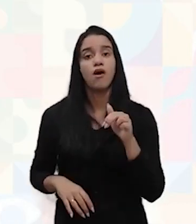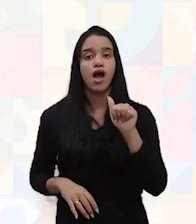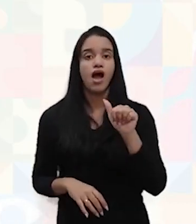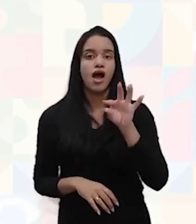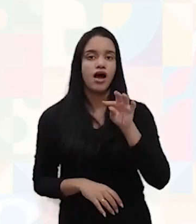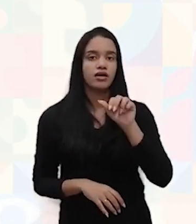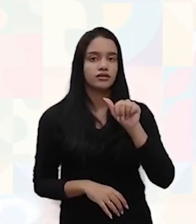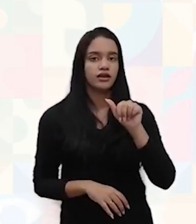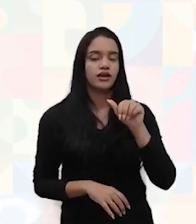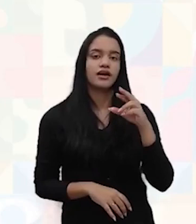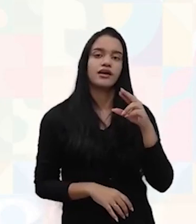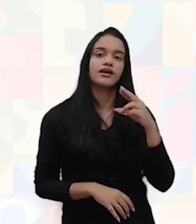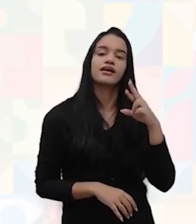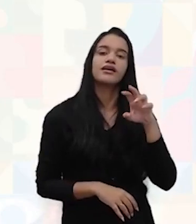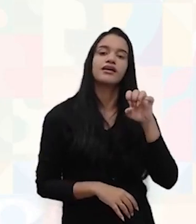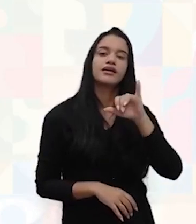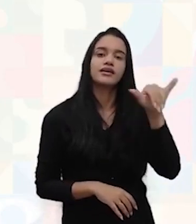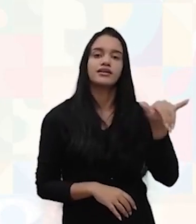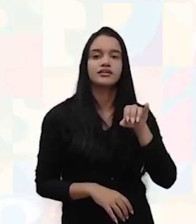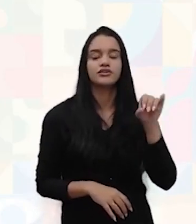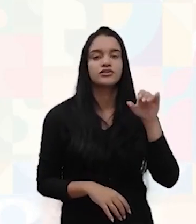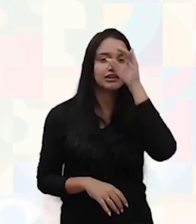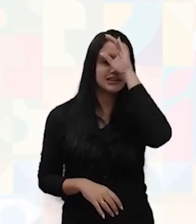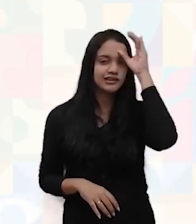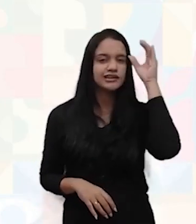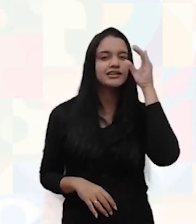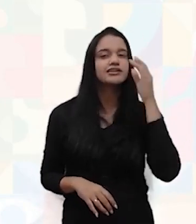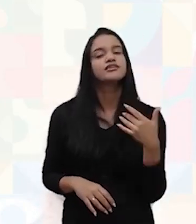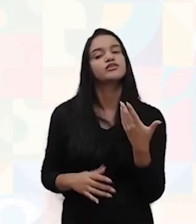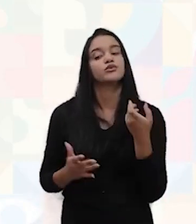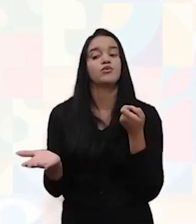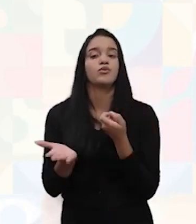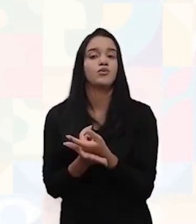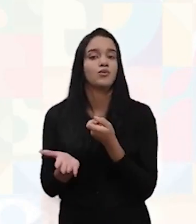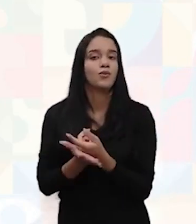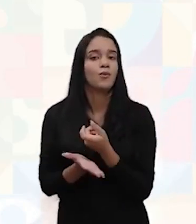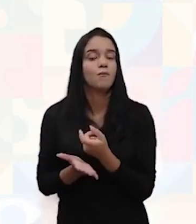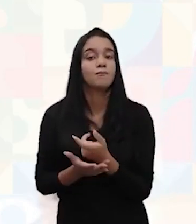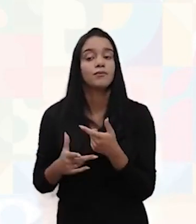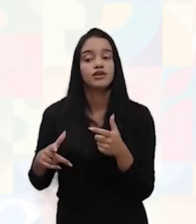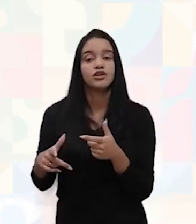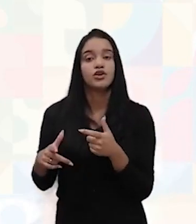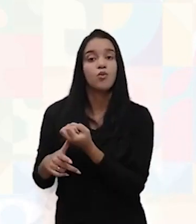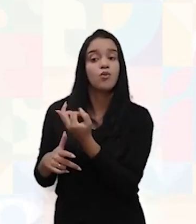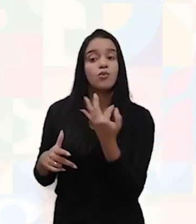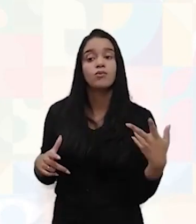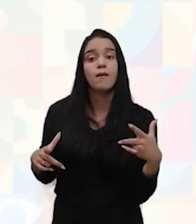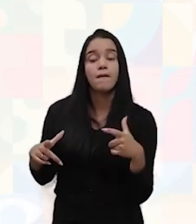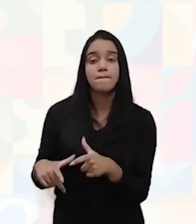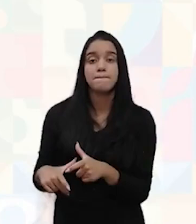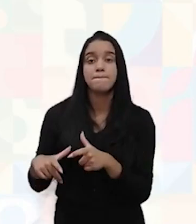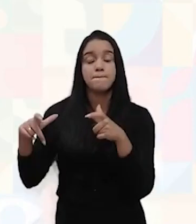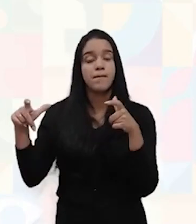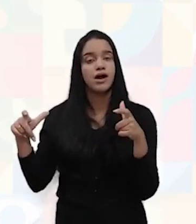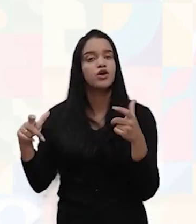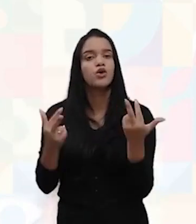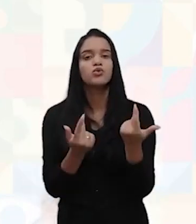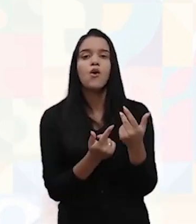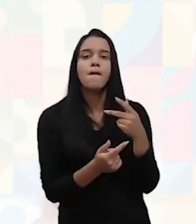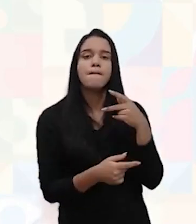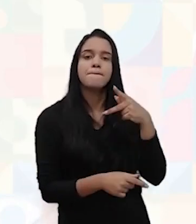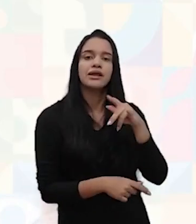que o consumidor, que o cliente CPF, ele compre em maior quantidade como um PJ, tá?